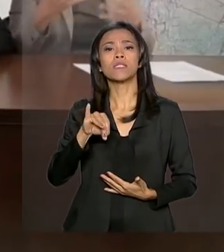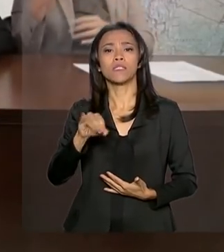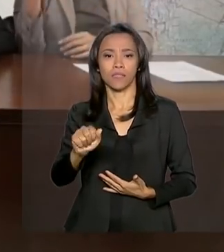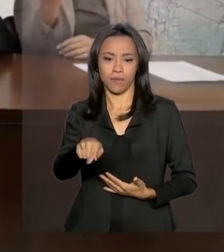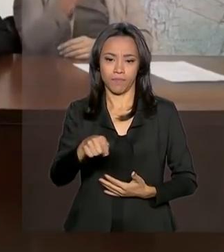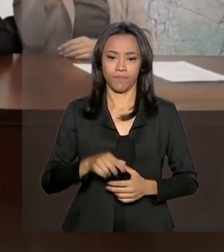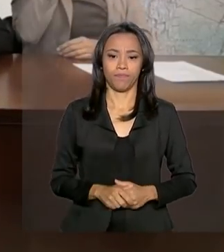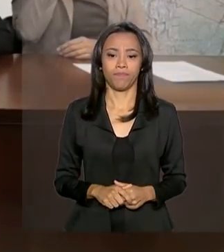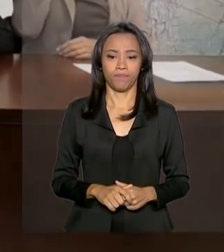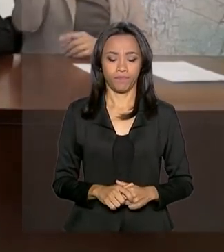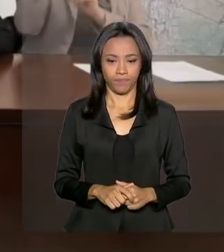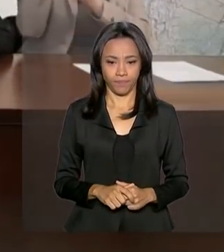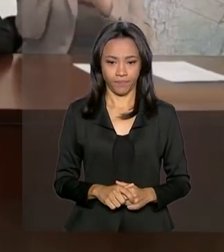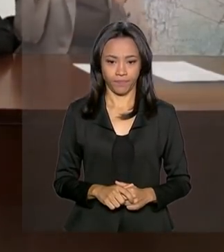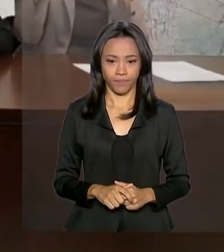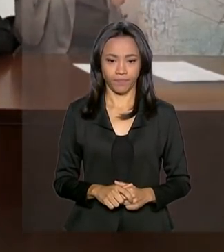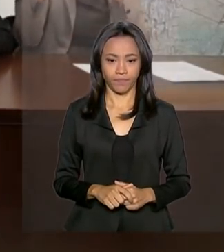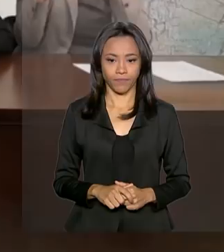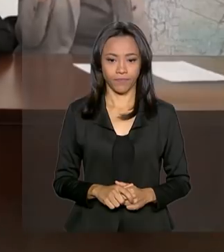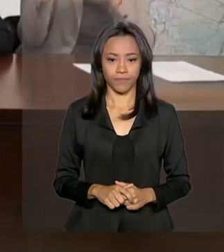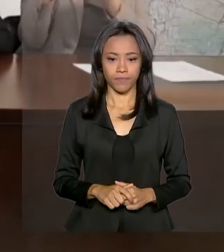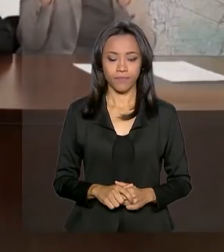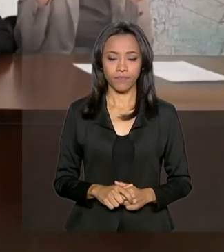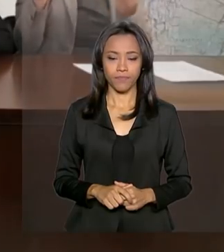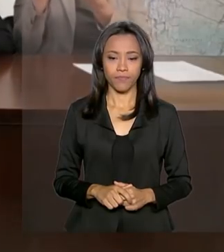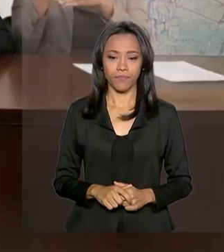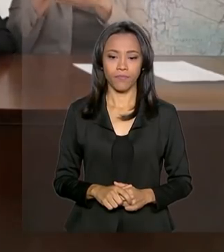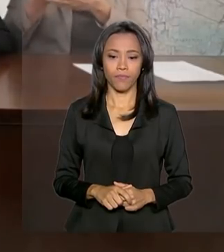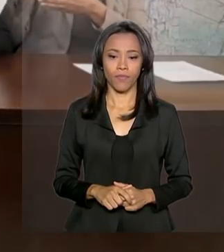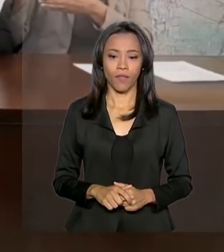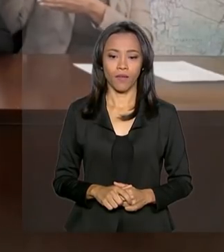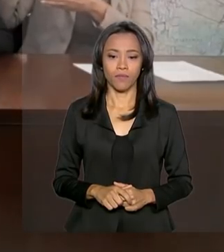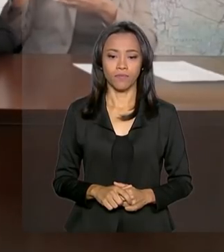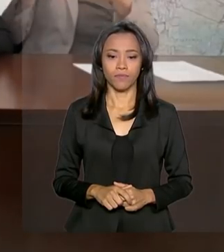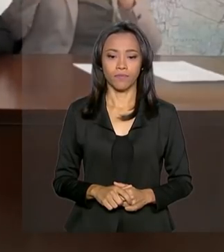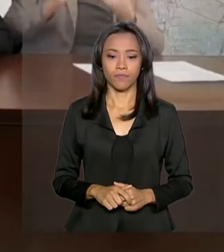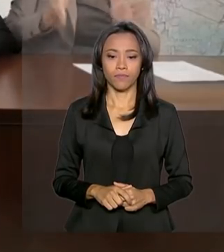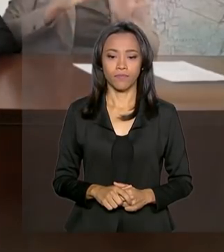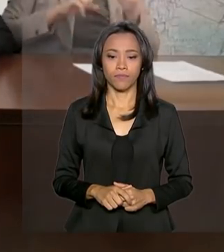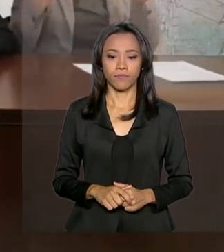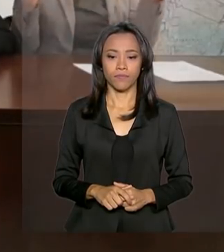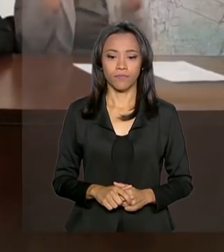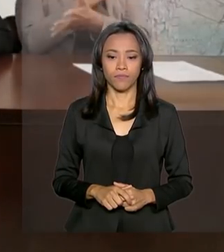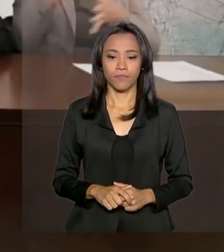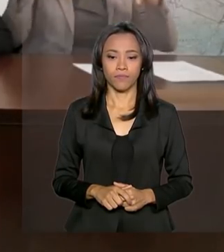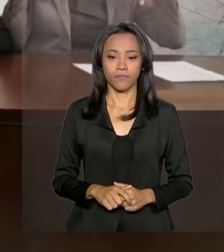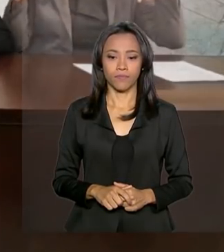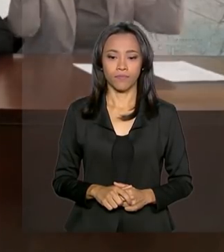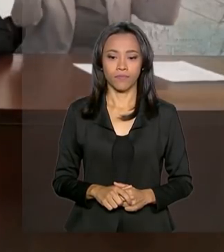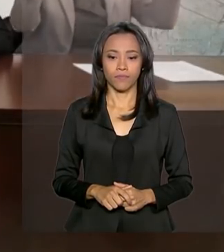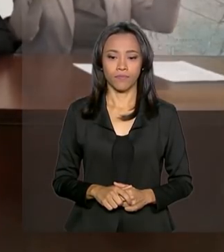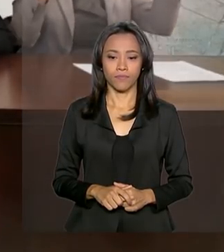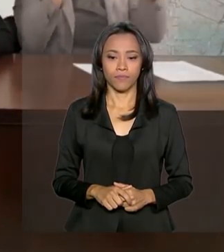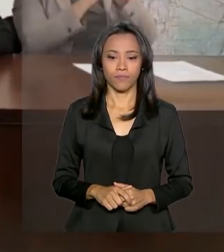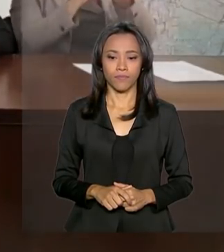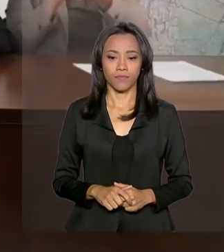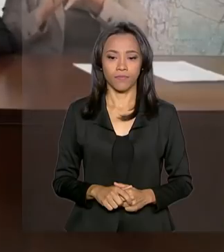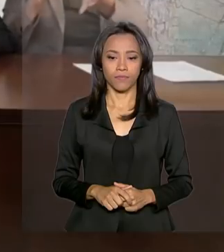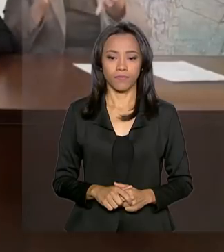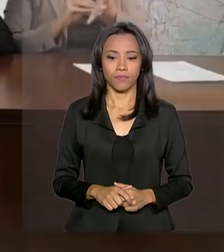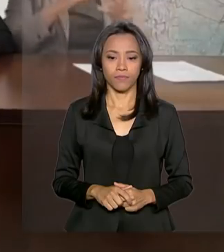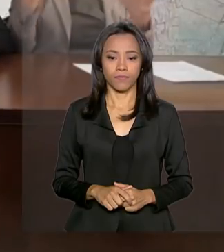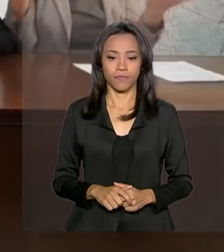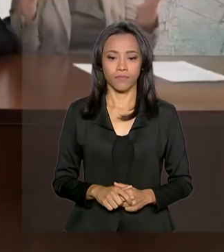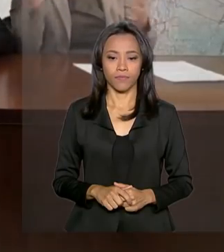é demais, muito pelo contrário. Nos últimos anos tivemos aí picos de falta de energia. O Brasil teve socorrer